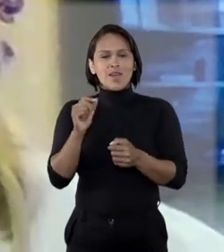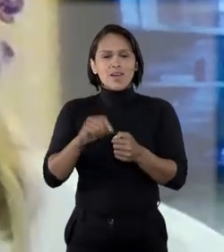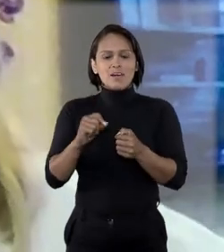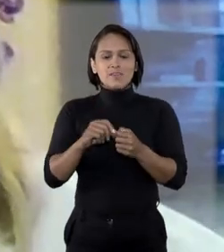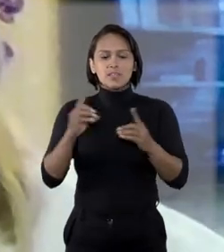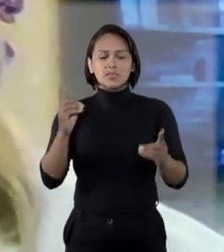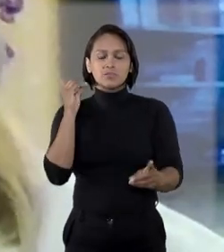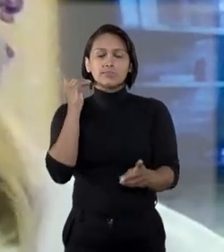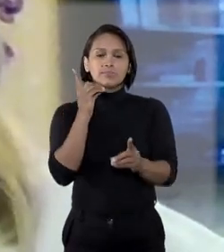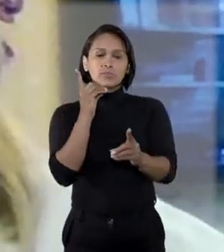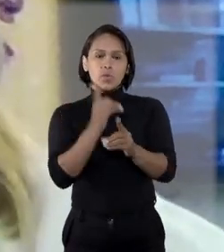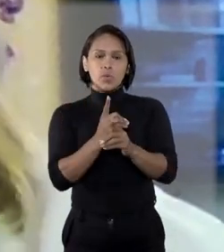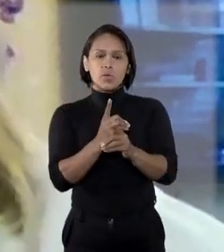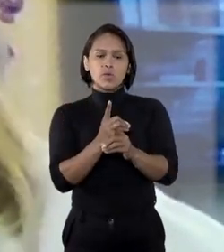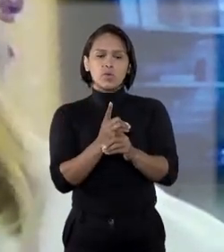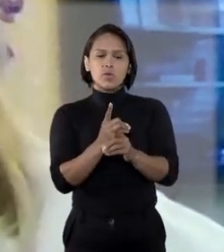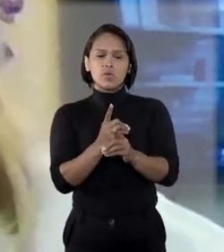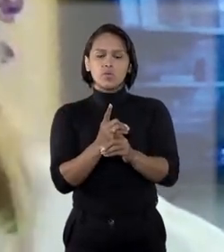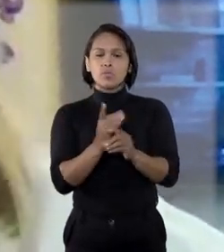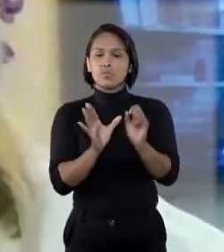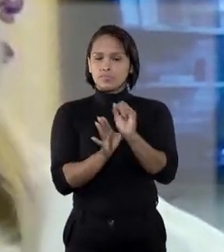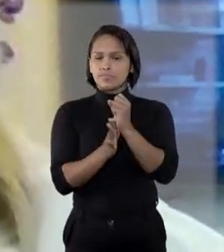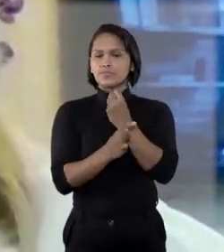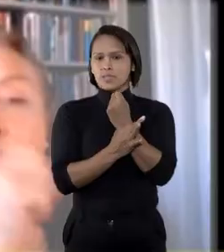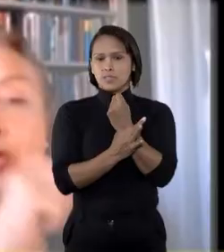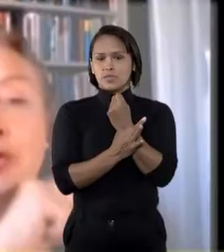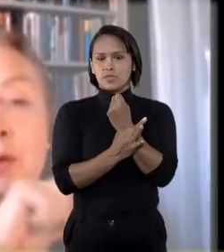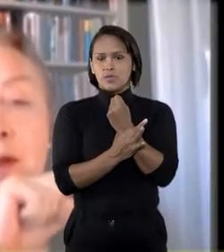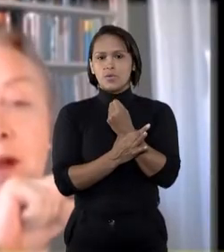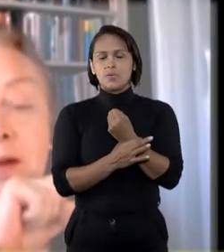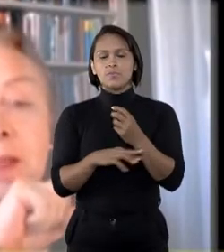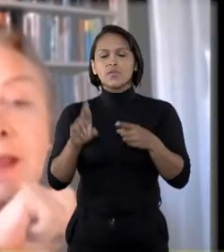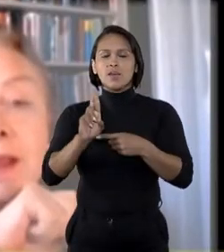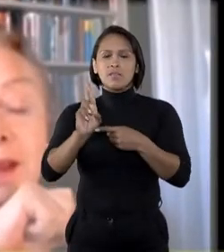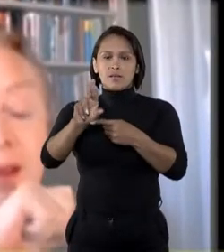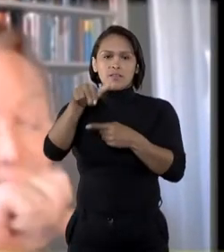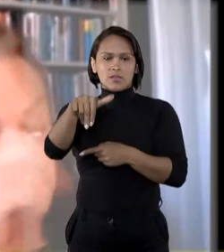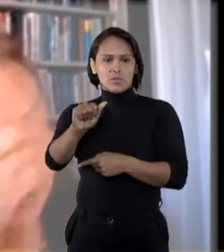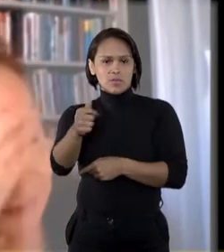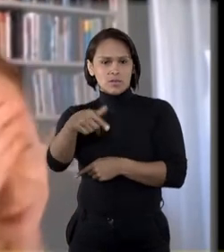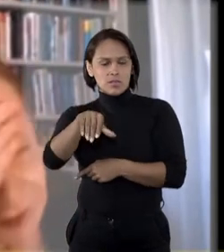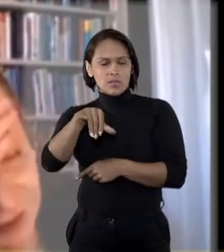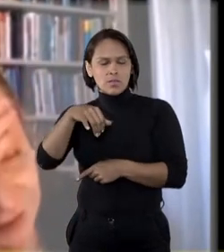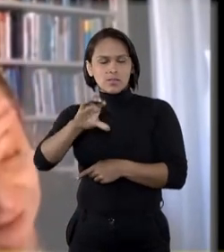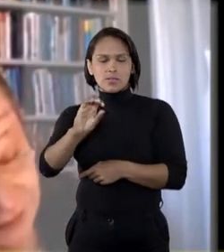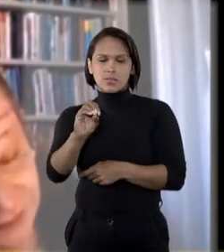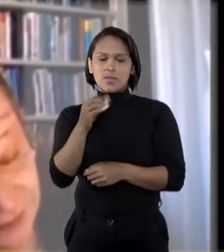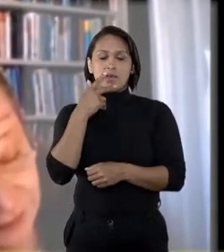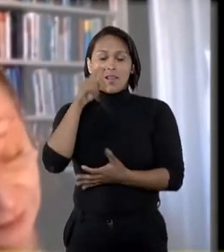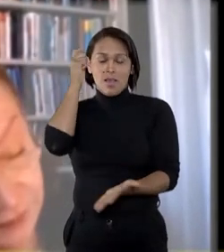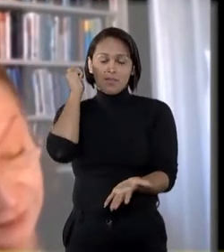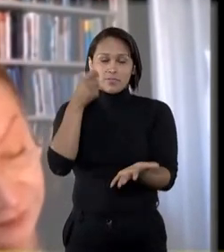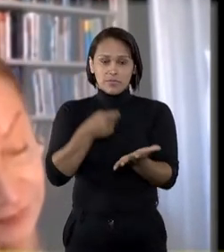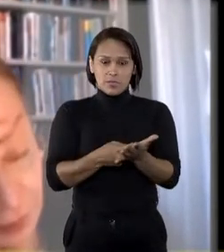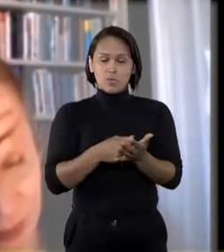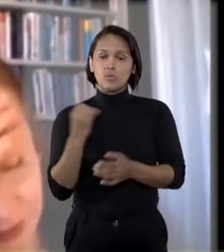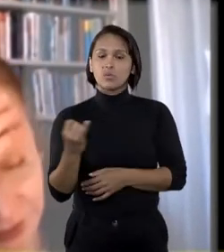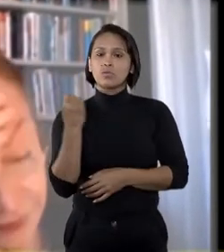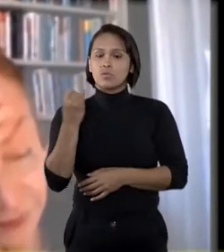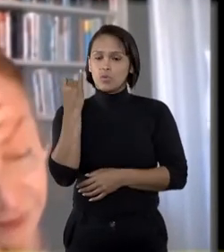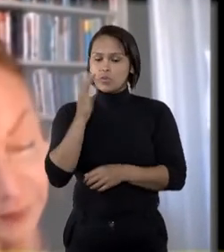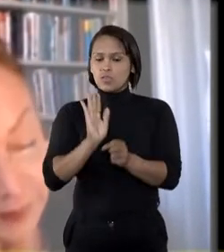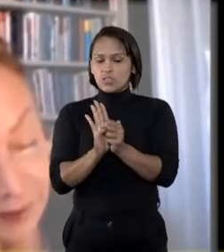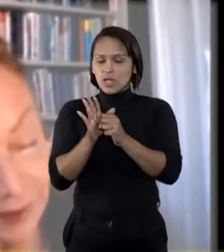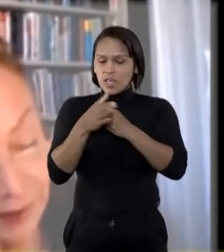um encontro de uma forma mais segura. A relatora, ministra Nancy Andrigue, afirmou que o fato mais importante